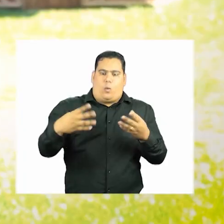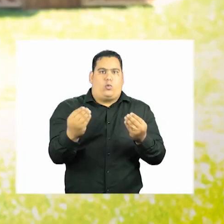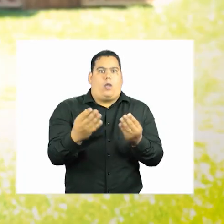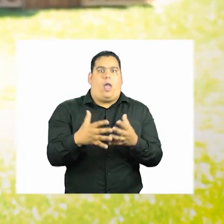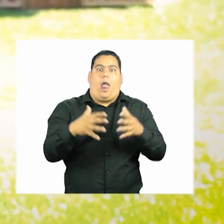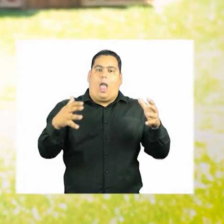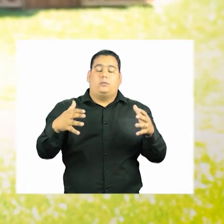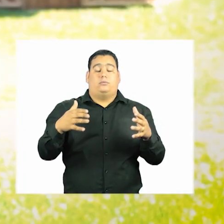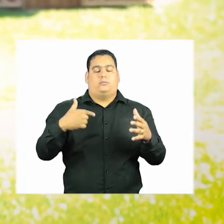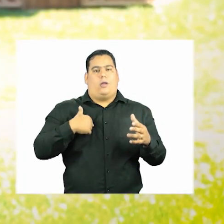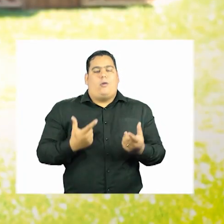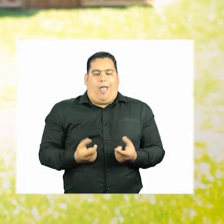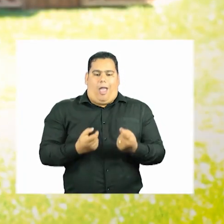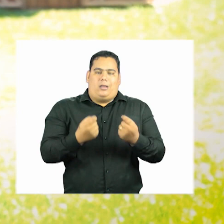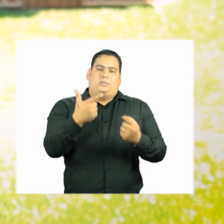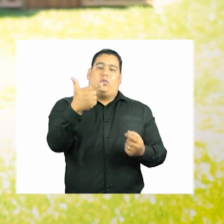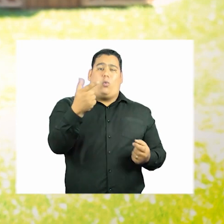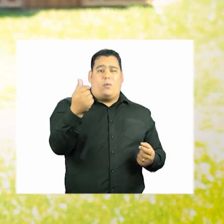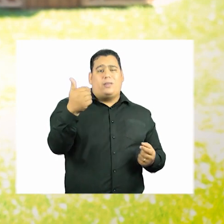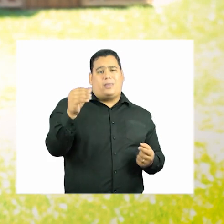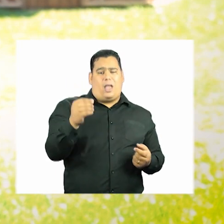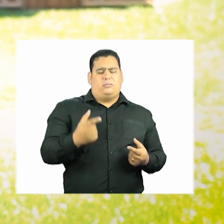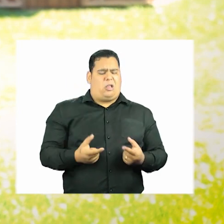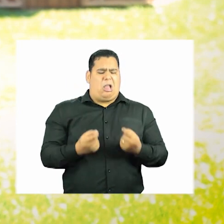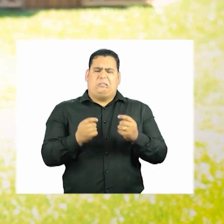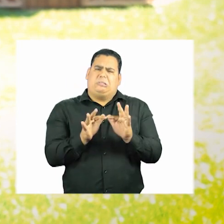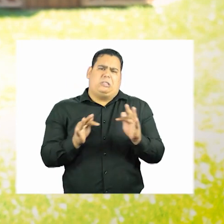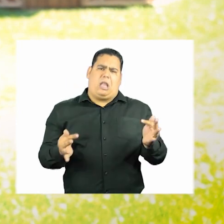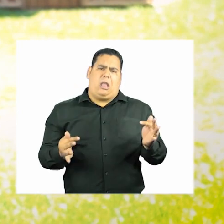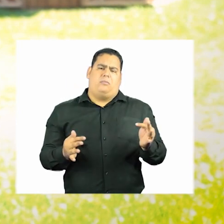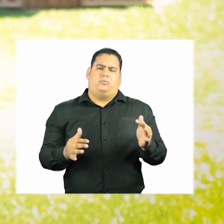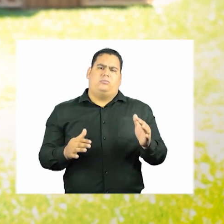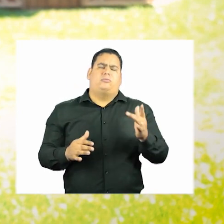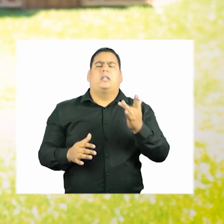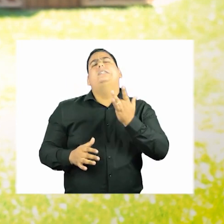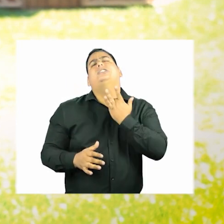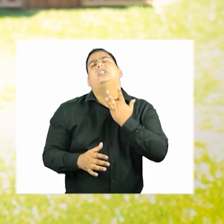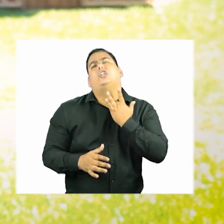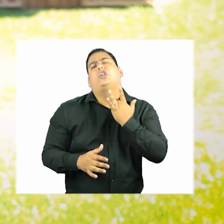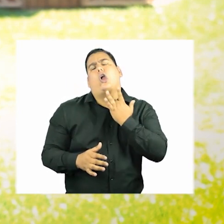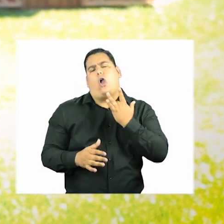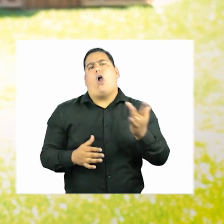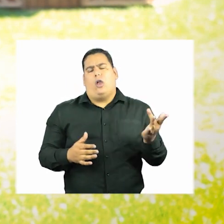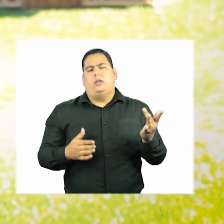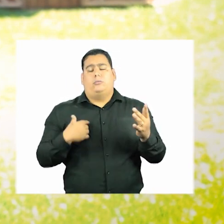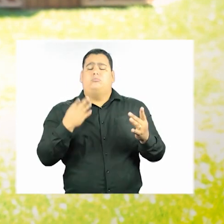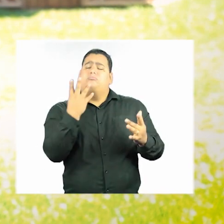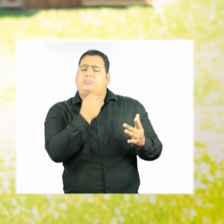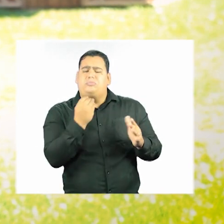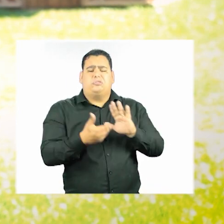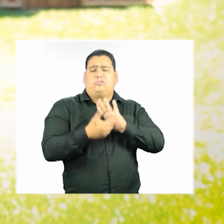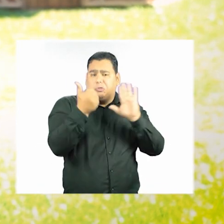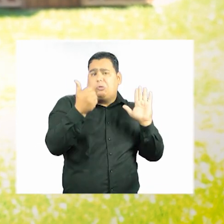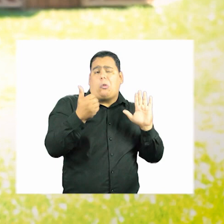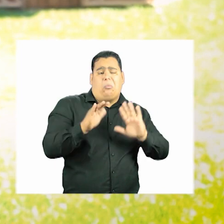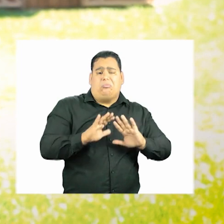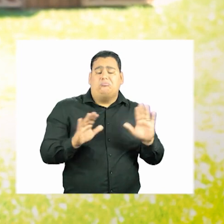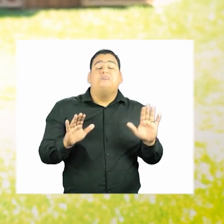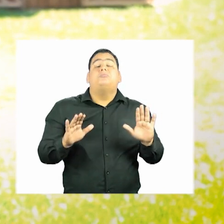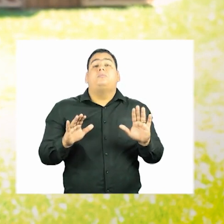grande. Eu tive câncer em 2010. Esse câncer é um câncer bem simples. Tireoide, fiz a tireoidectomia total